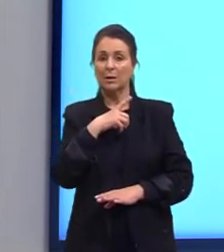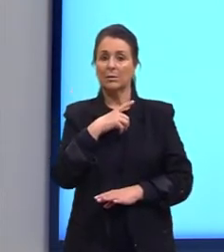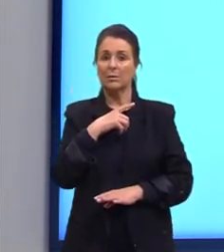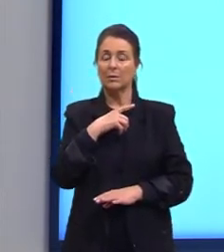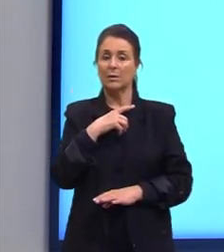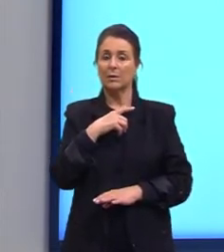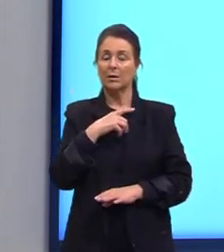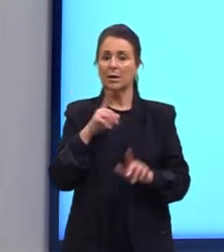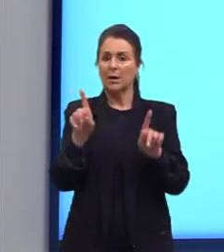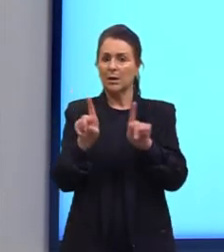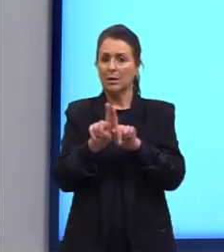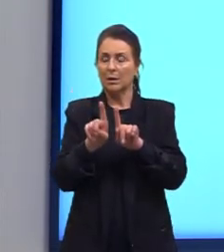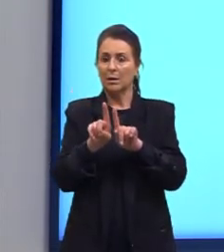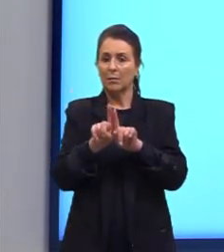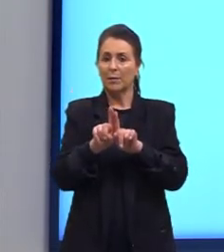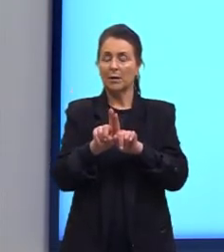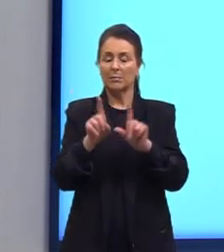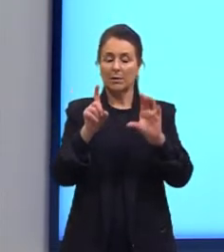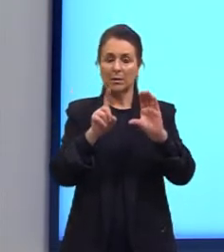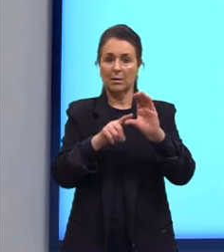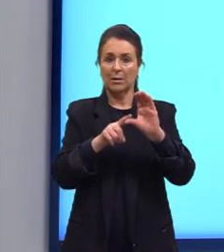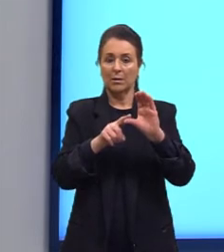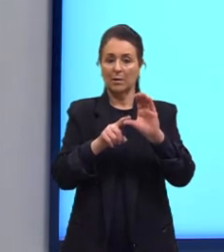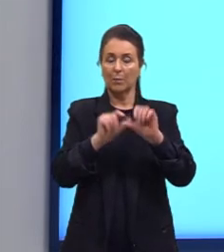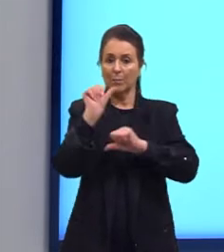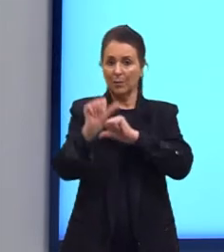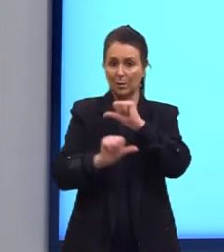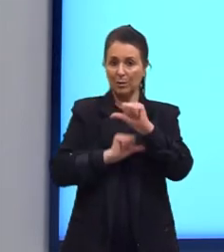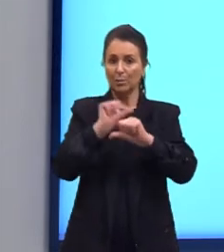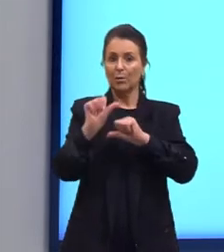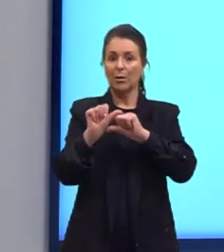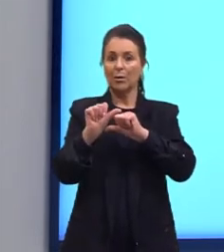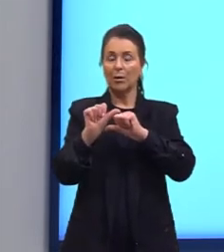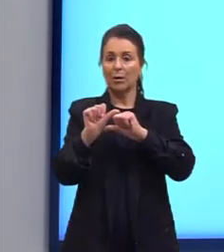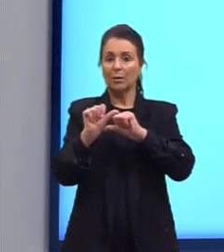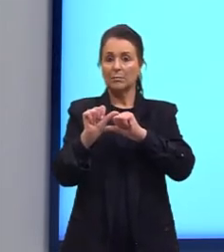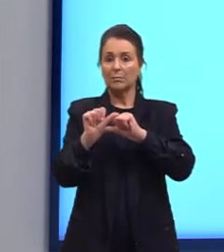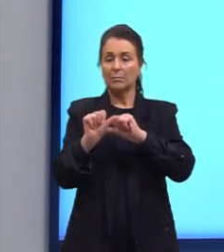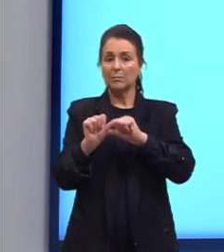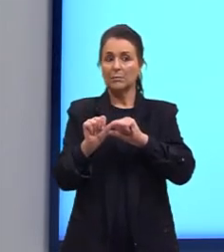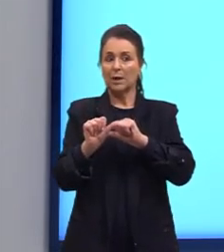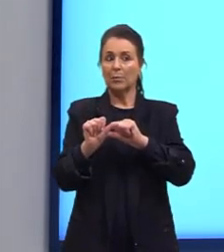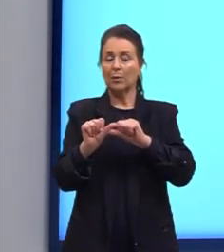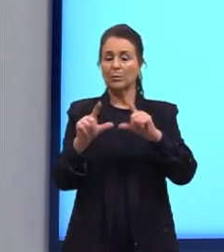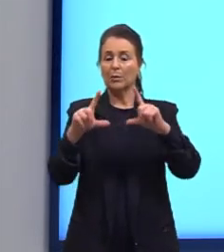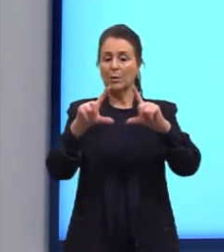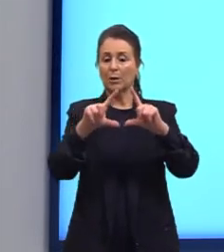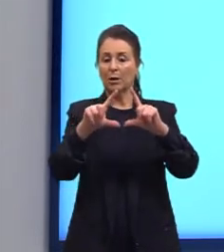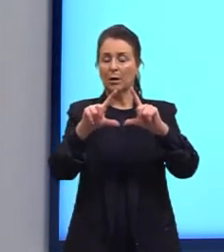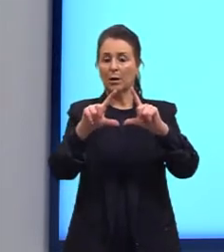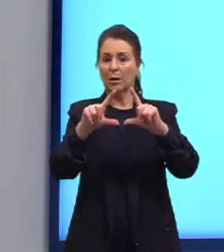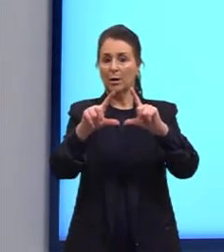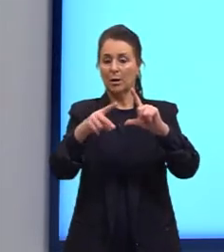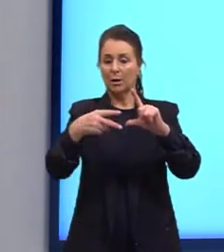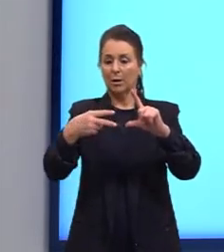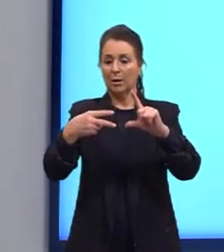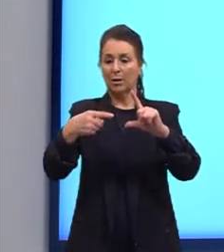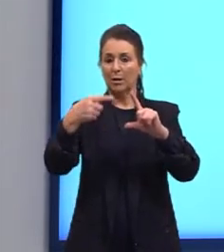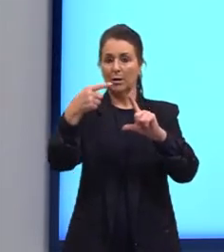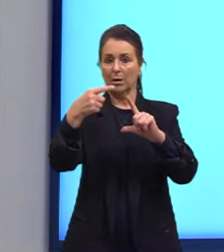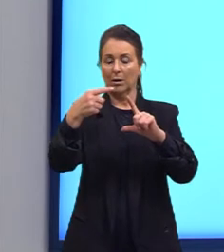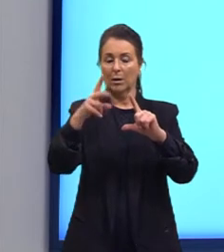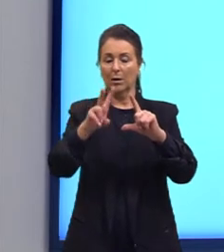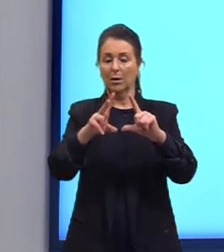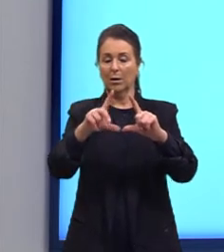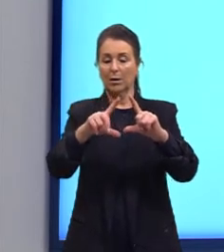na mesma questão ali das cadeias, uma troca de posição. Eu posso trocar a posição da insaturação, da ramificação,